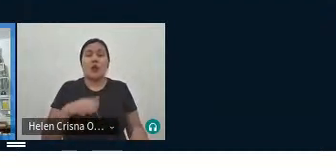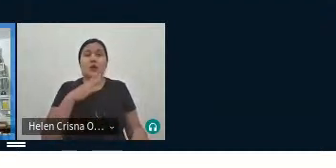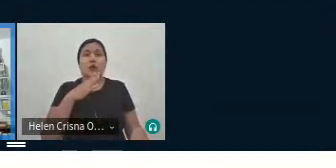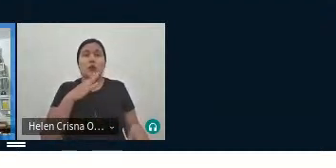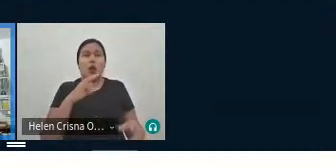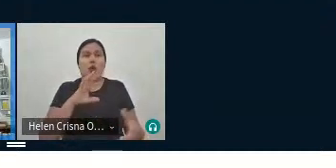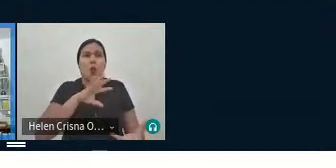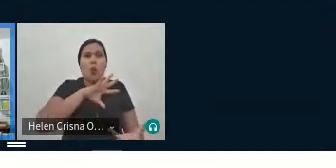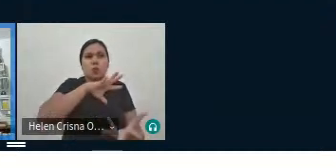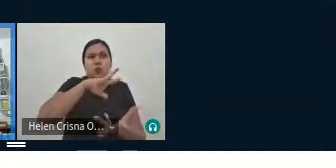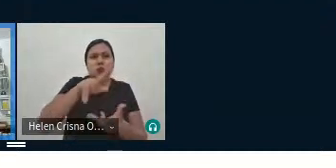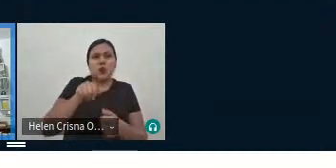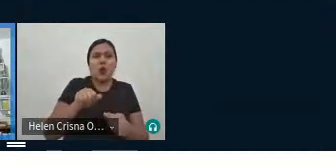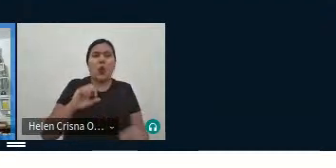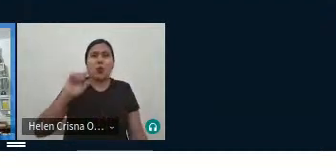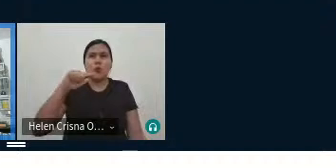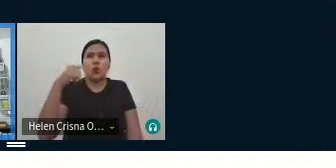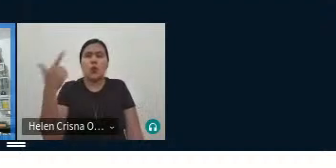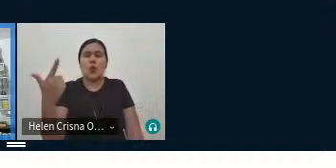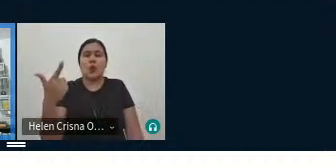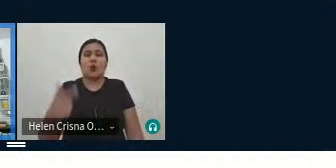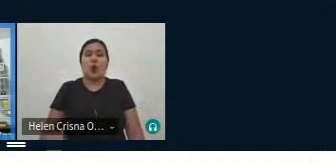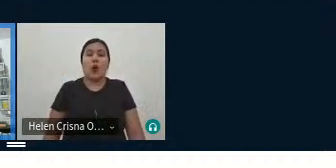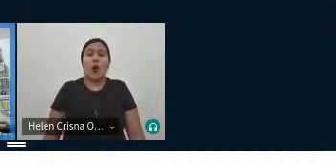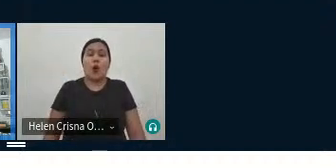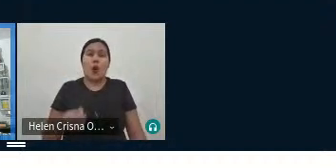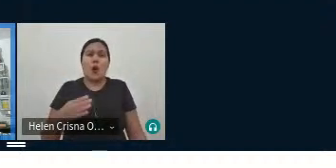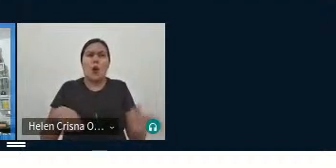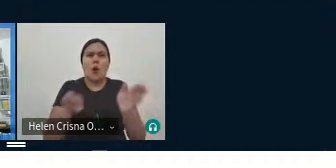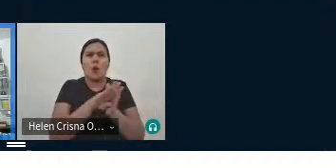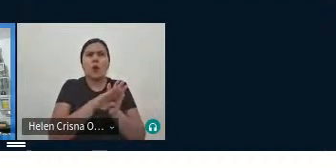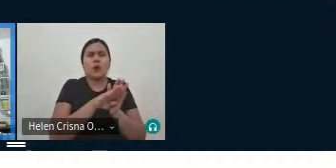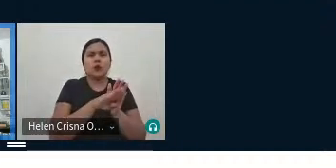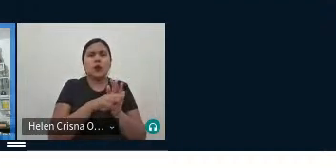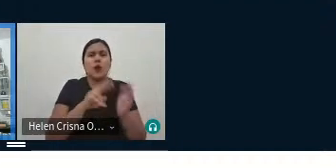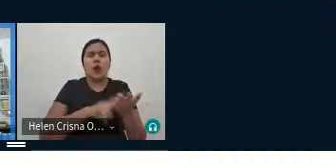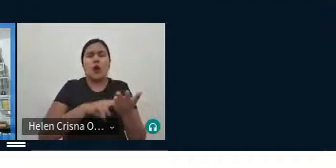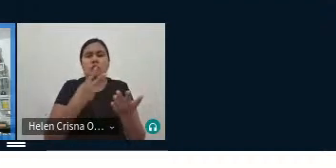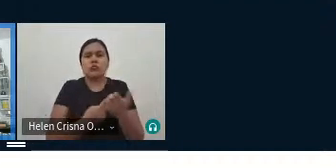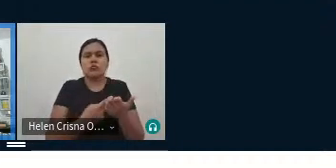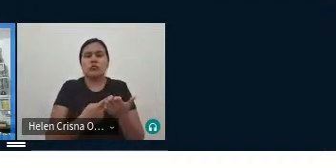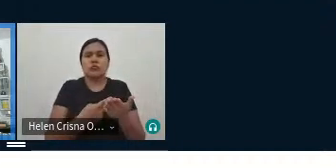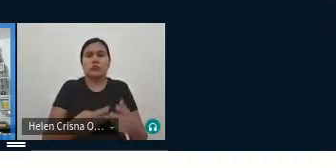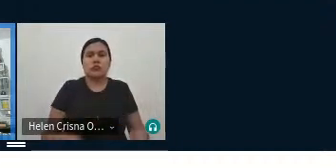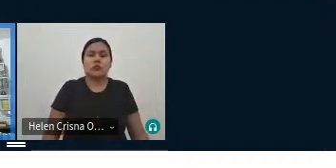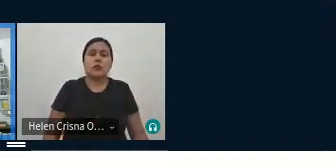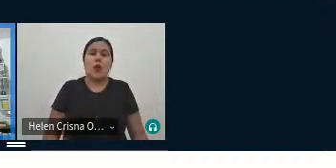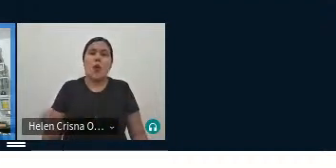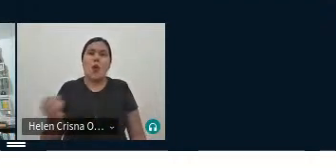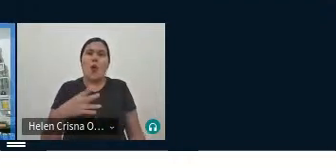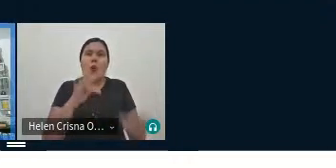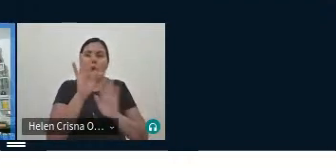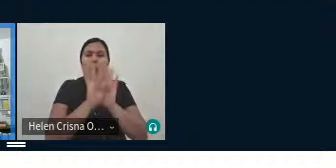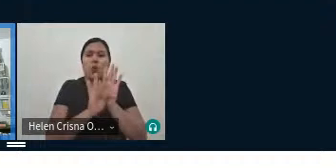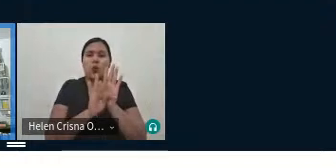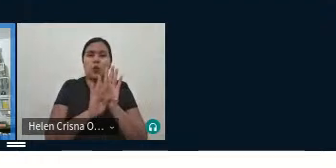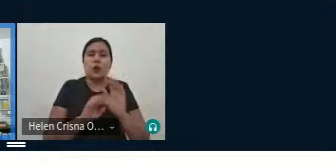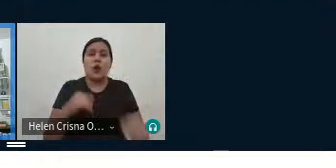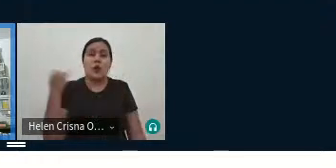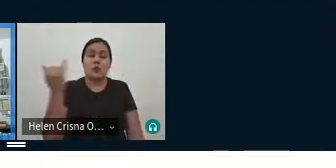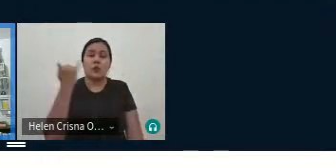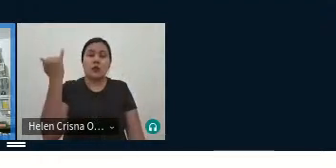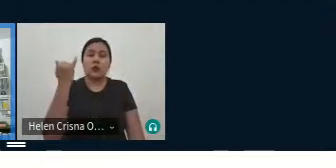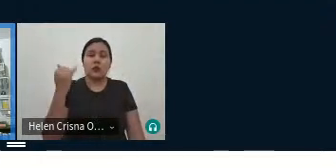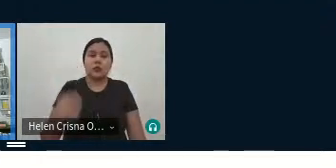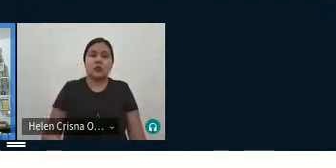universo do outro, para onde vai a nova tradução, onde vai o novo texto, é importante